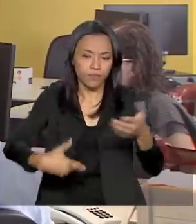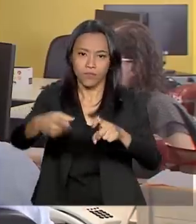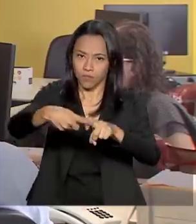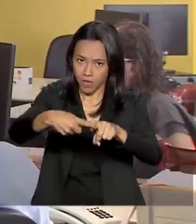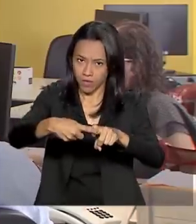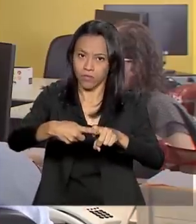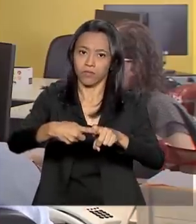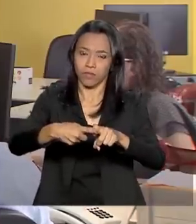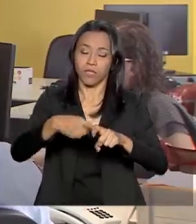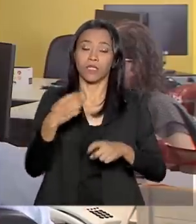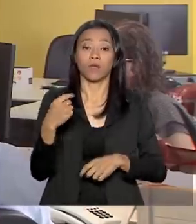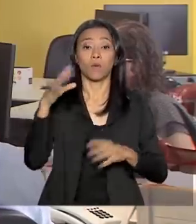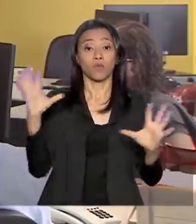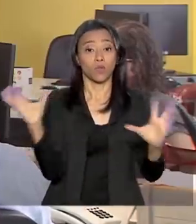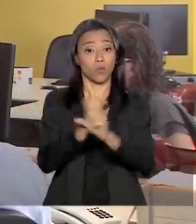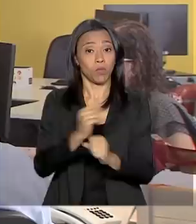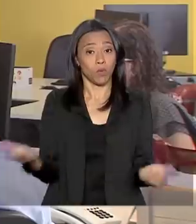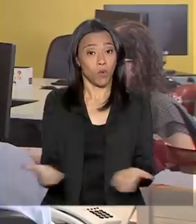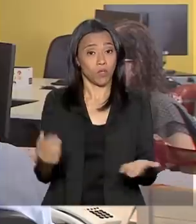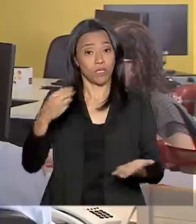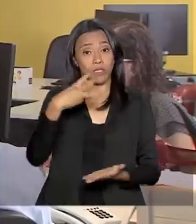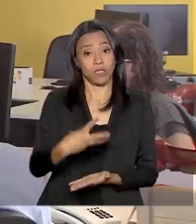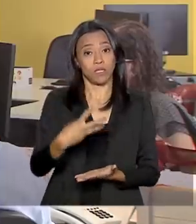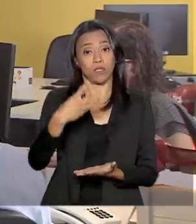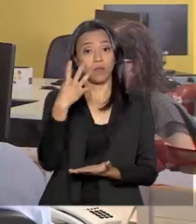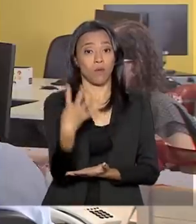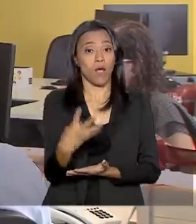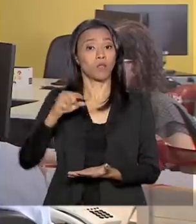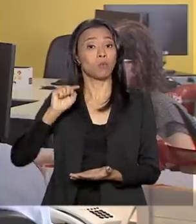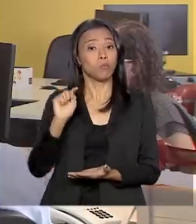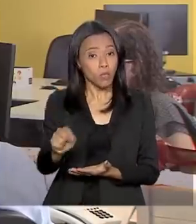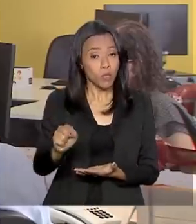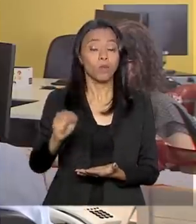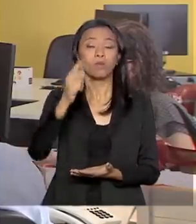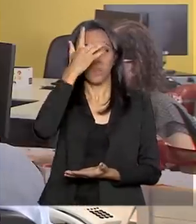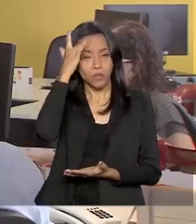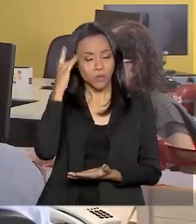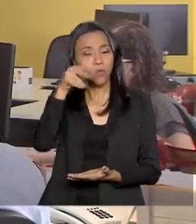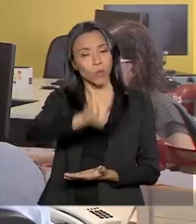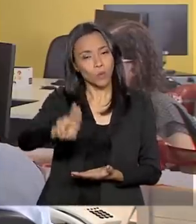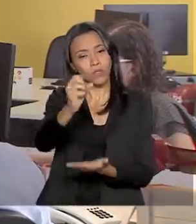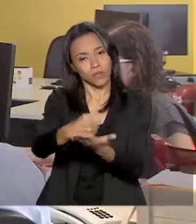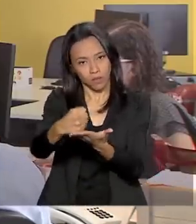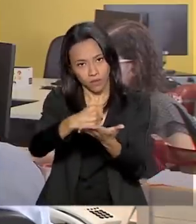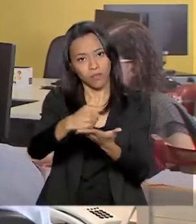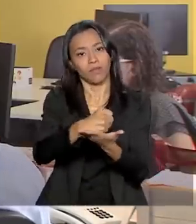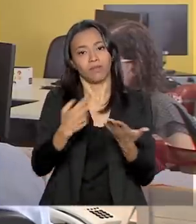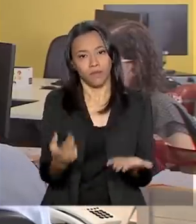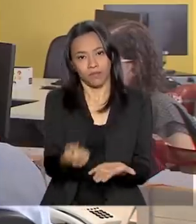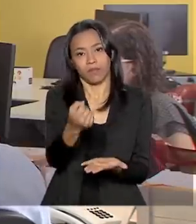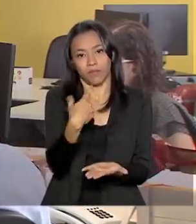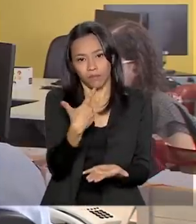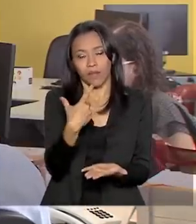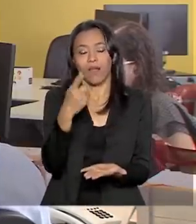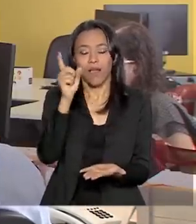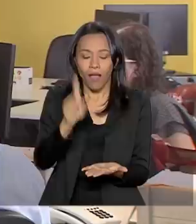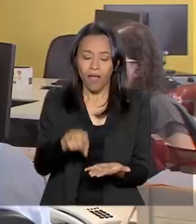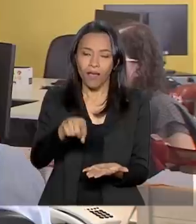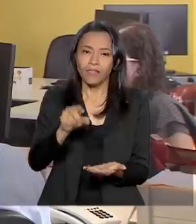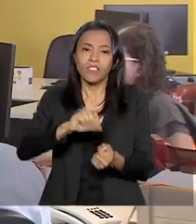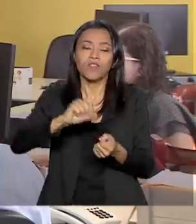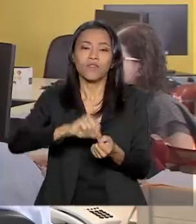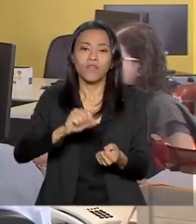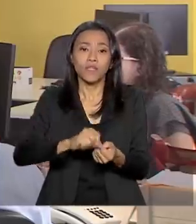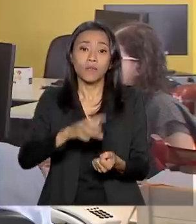Atualmente, cerca de 34 mil pessoas fazem uso dos imunossupressores no país. A estimativa é que anualmente sejam realizados